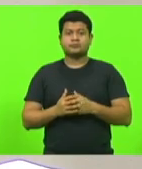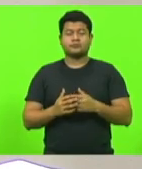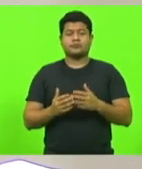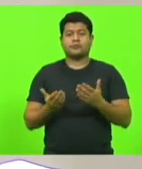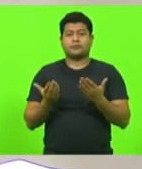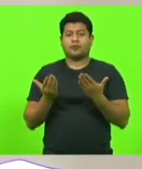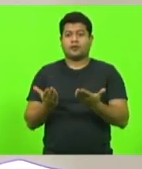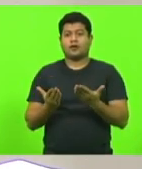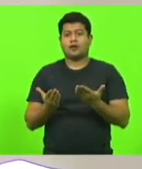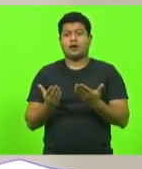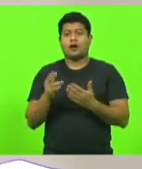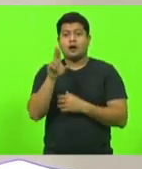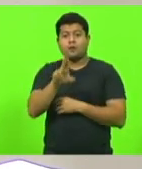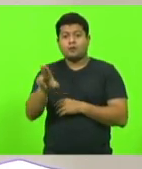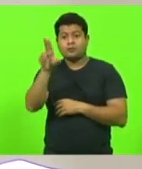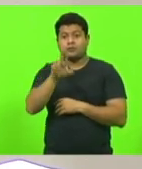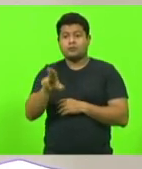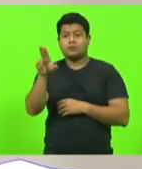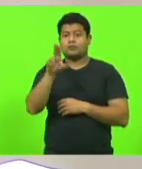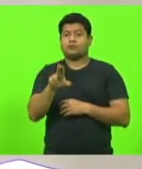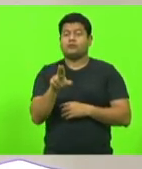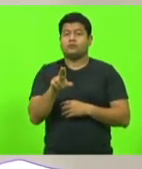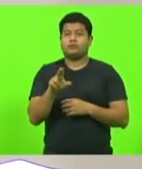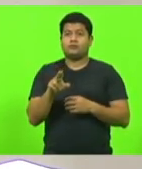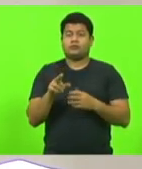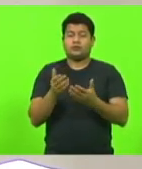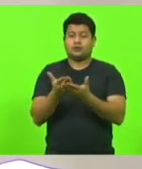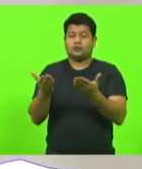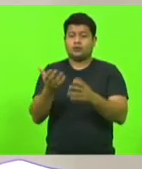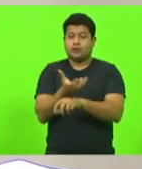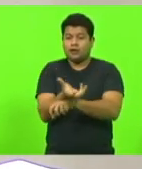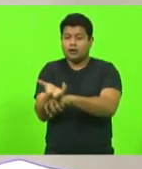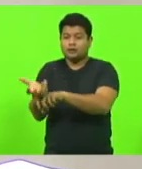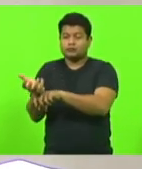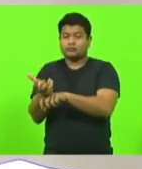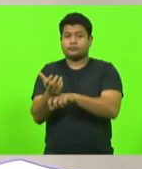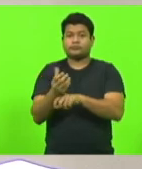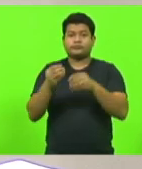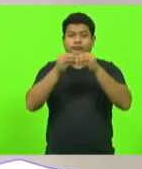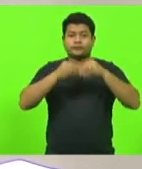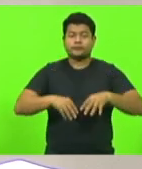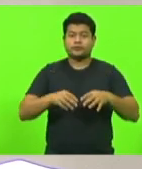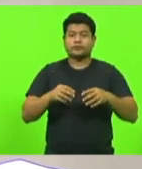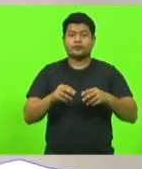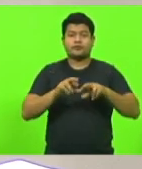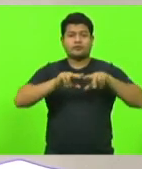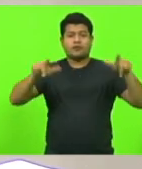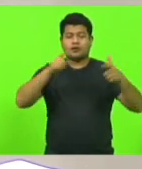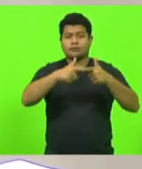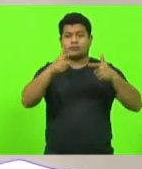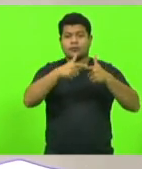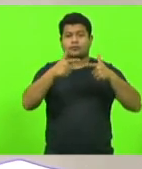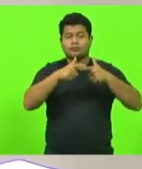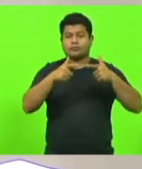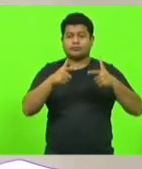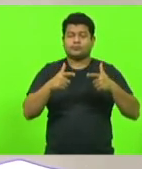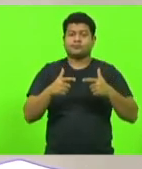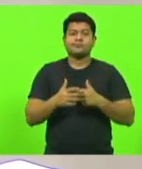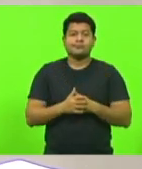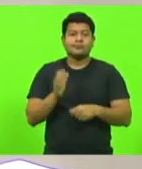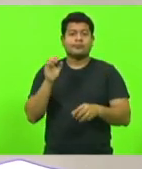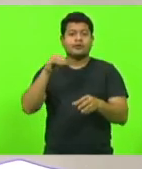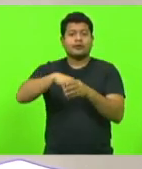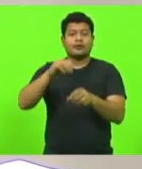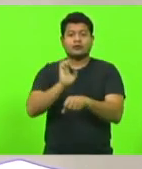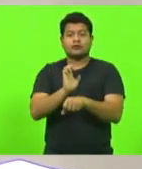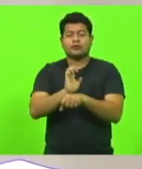e a utilização da vegetação afetada por fenômenos climáticos no estado. Em